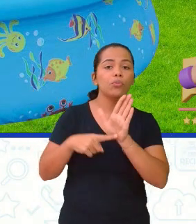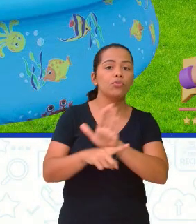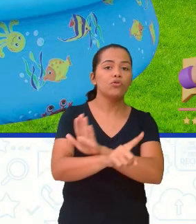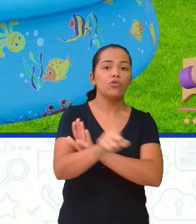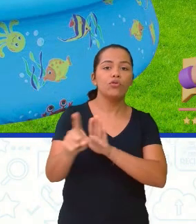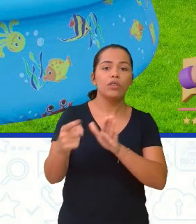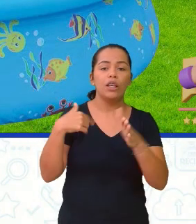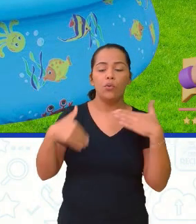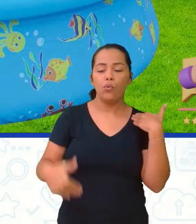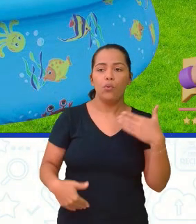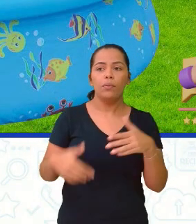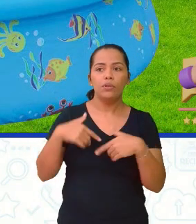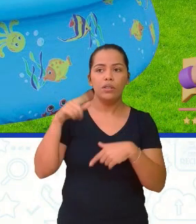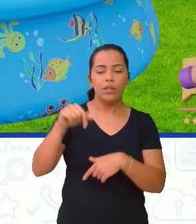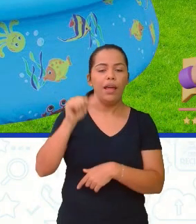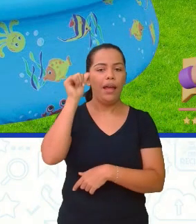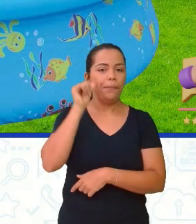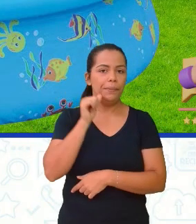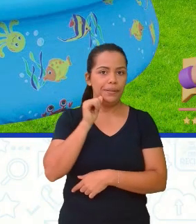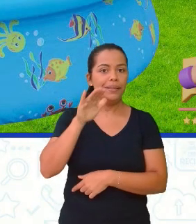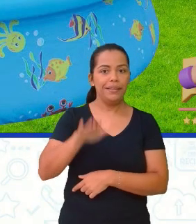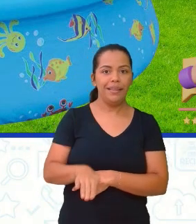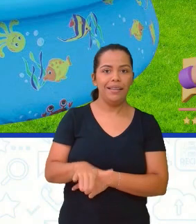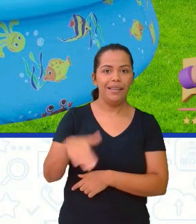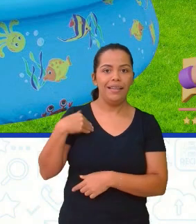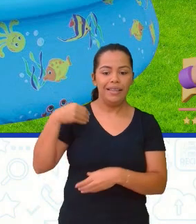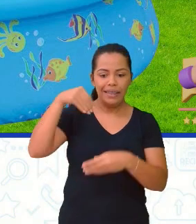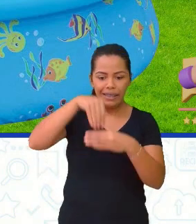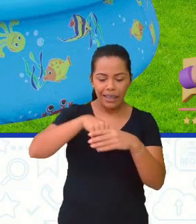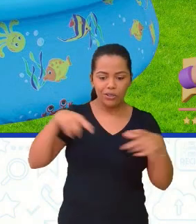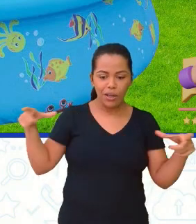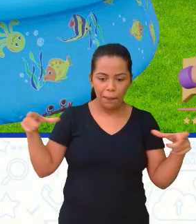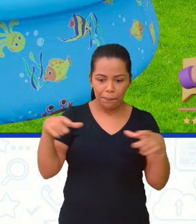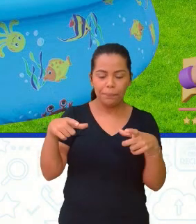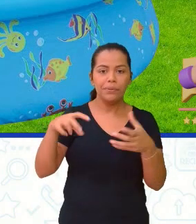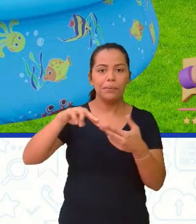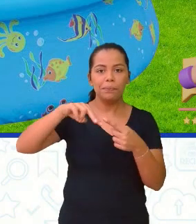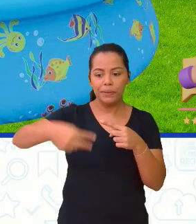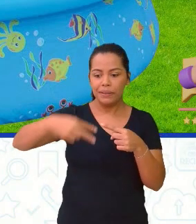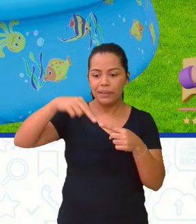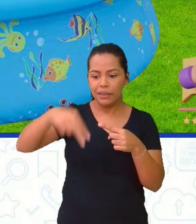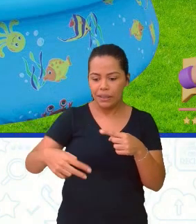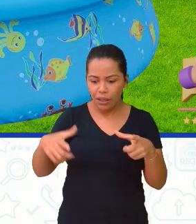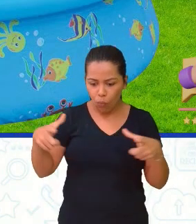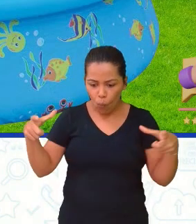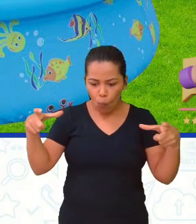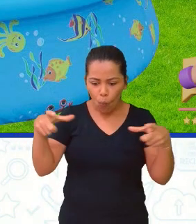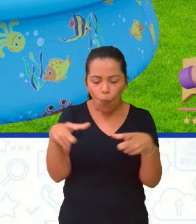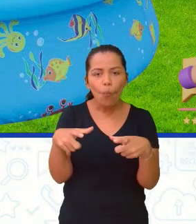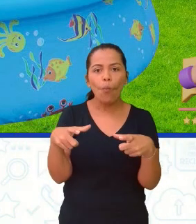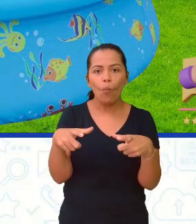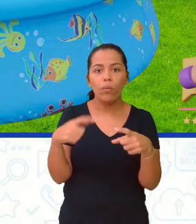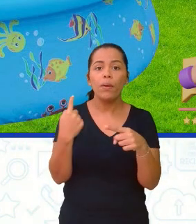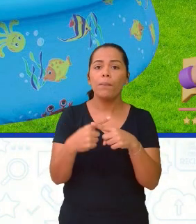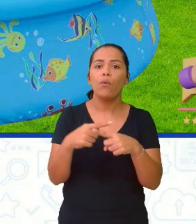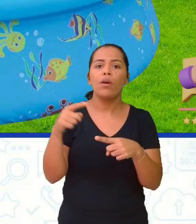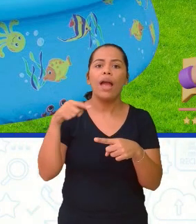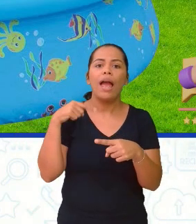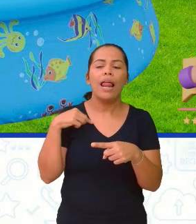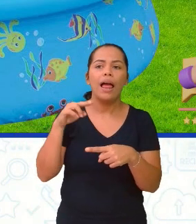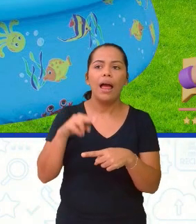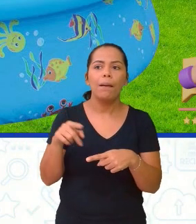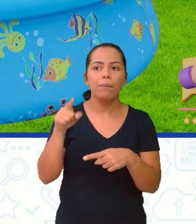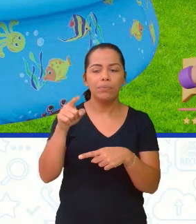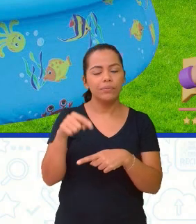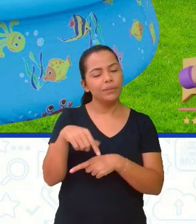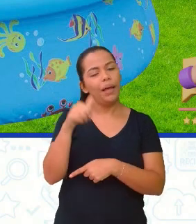é a menina nessa pequena piscina. Então, em relação à piscina, ela tem um corpo extenso porque ela está ocupando uma